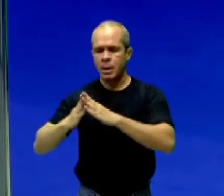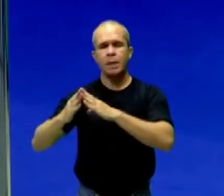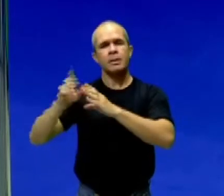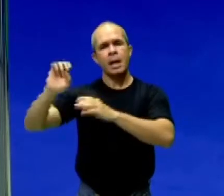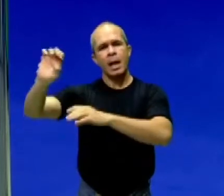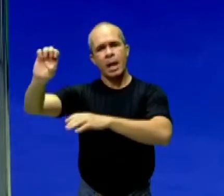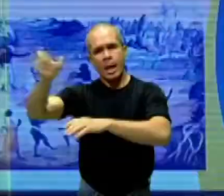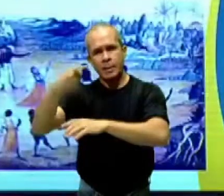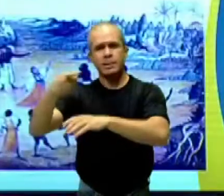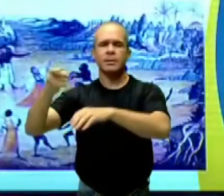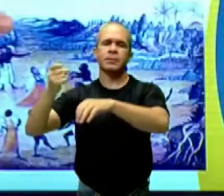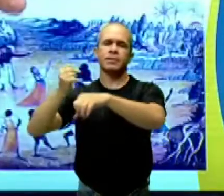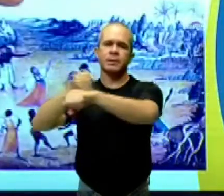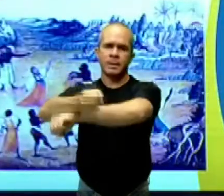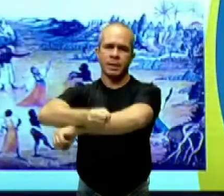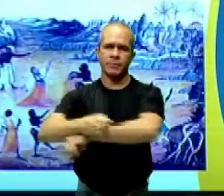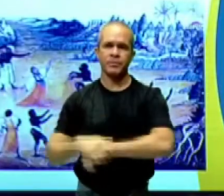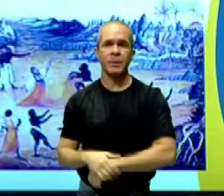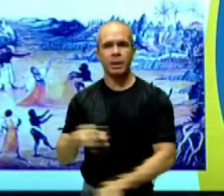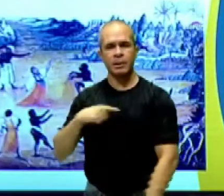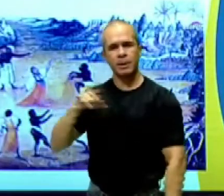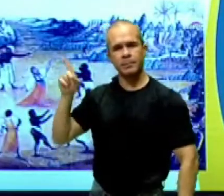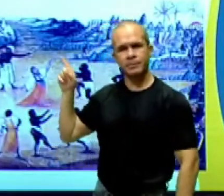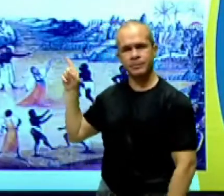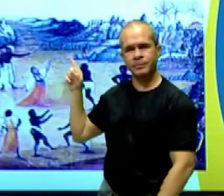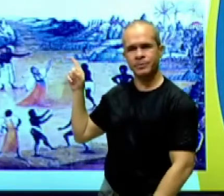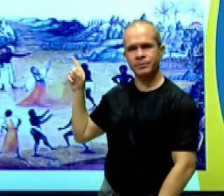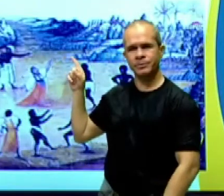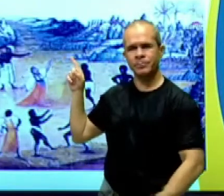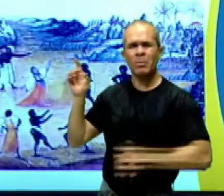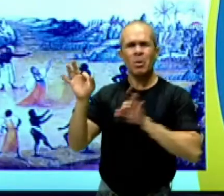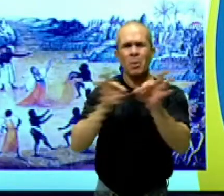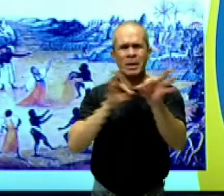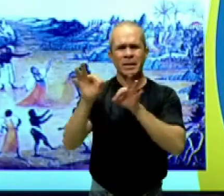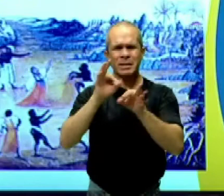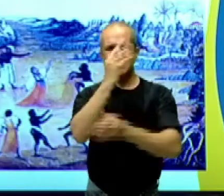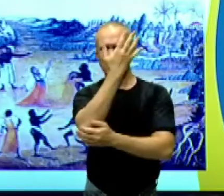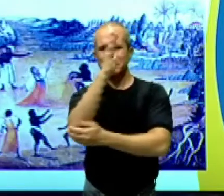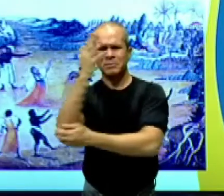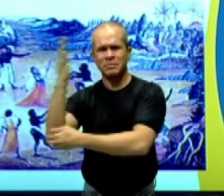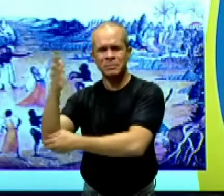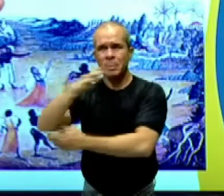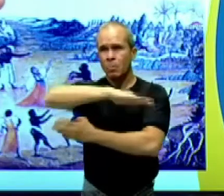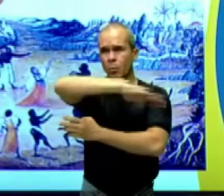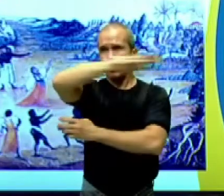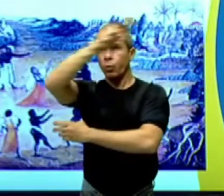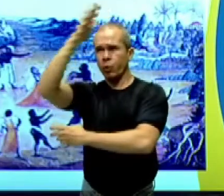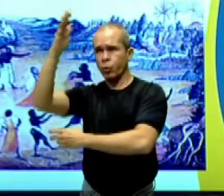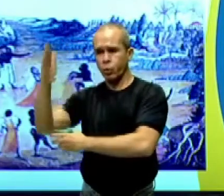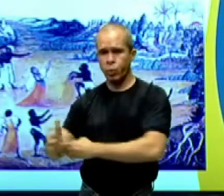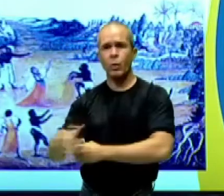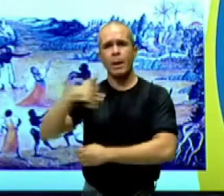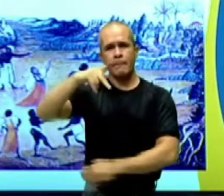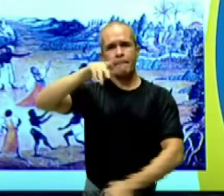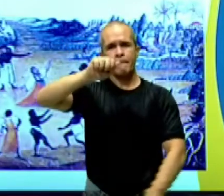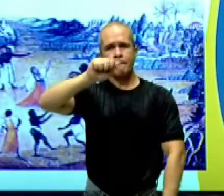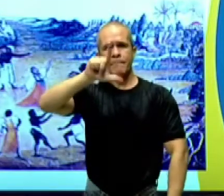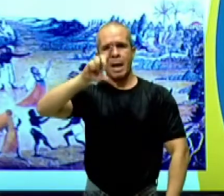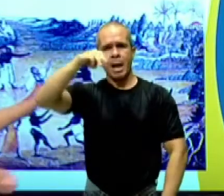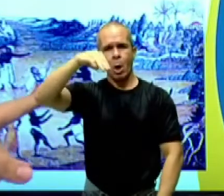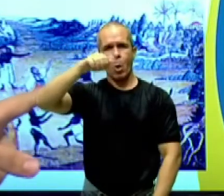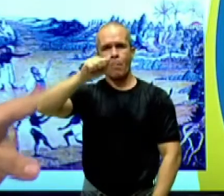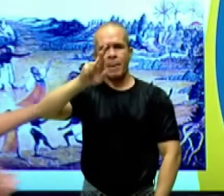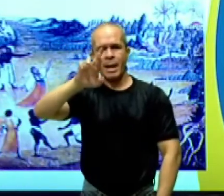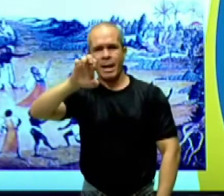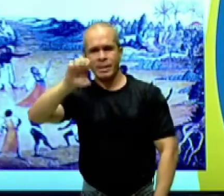Esta imagem demonstra a organização desse quilombo em meio a uma mata no alto da serra do quilombo de Palmares. E aqui a